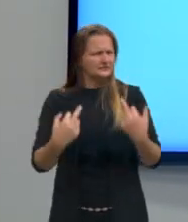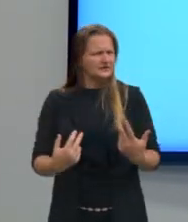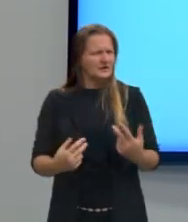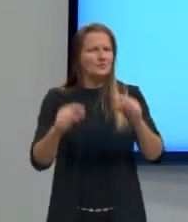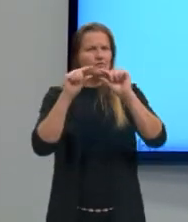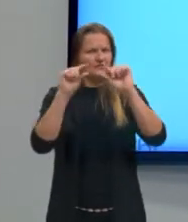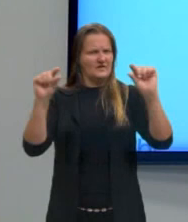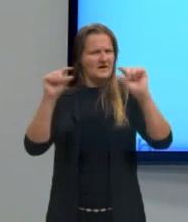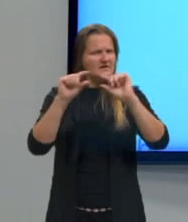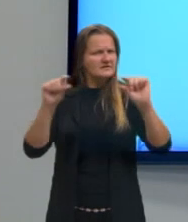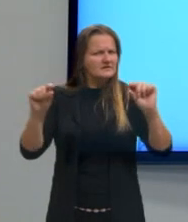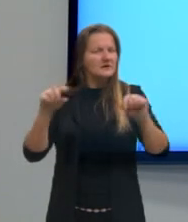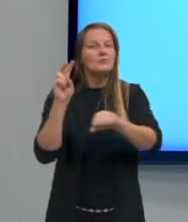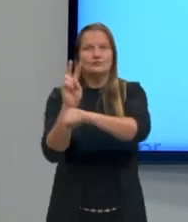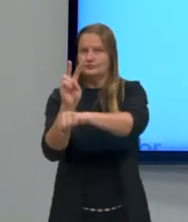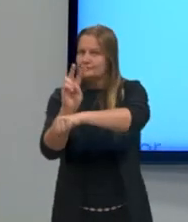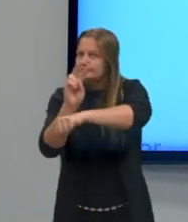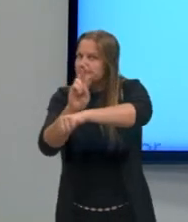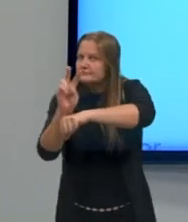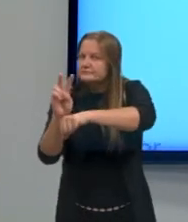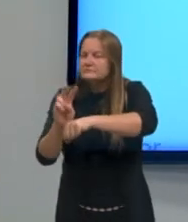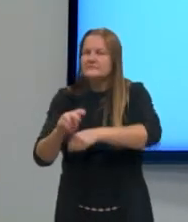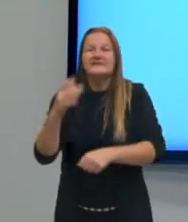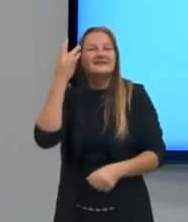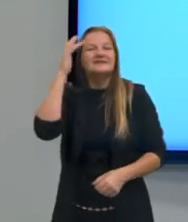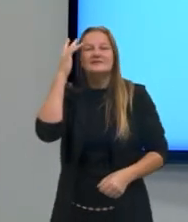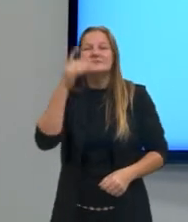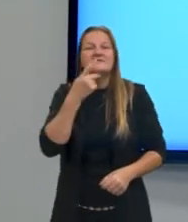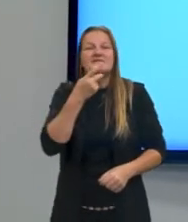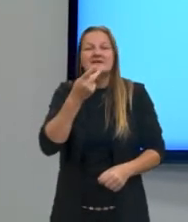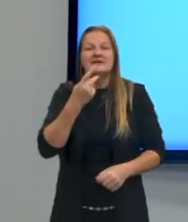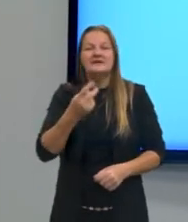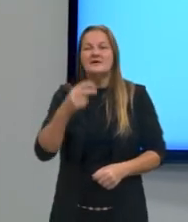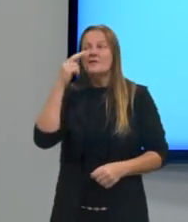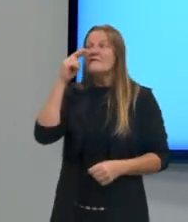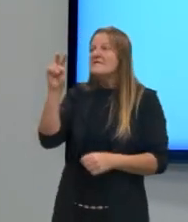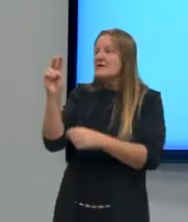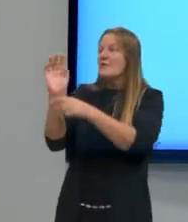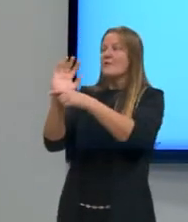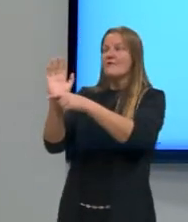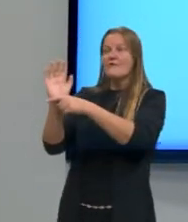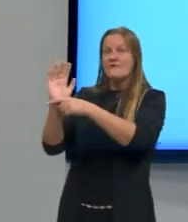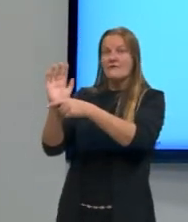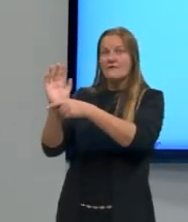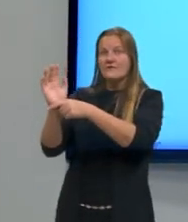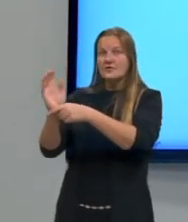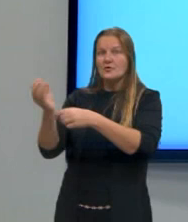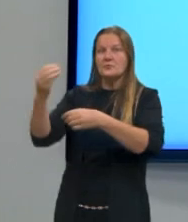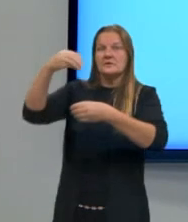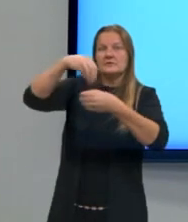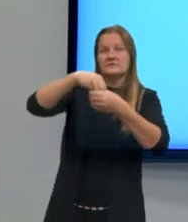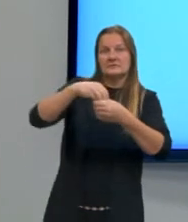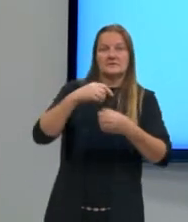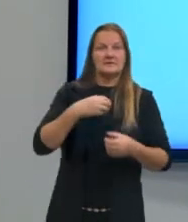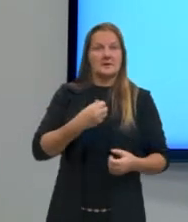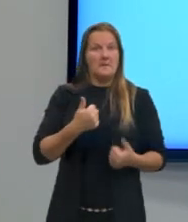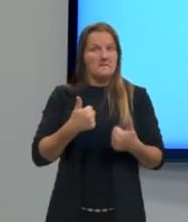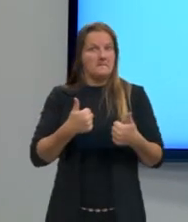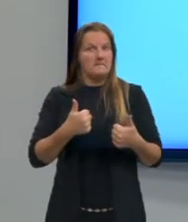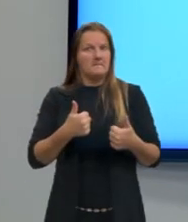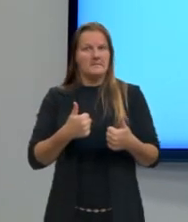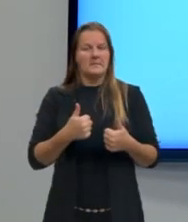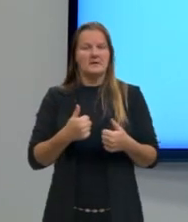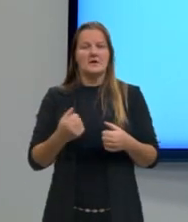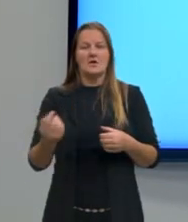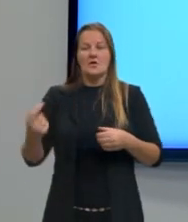cuidado. Não saber dizer que viram um filme que trabalha muito bem. Irão